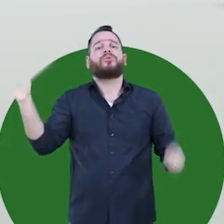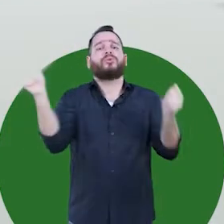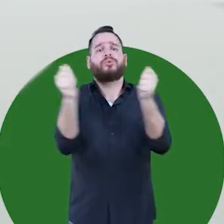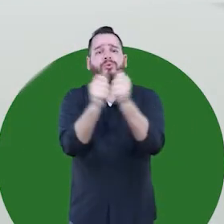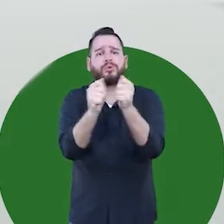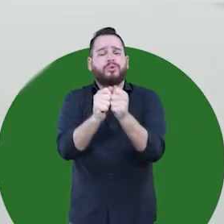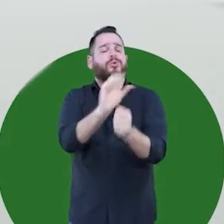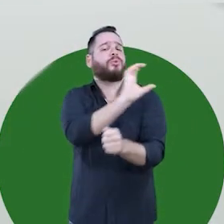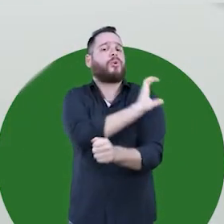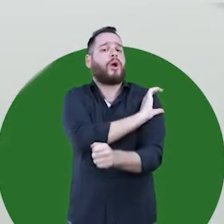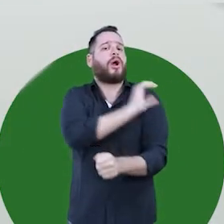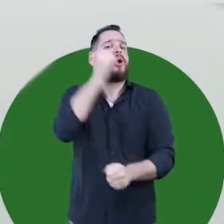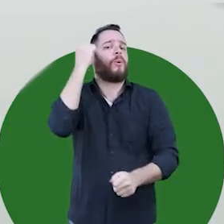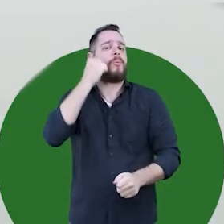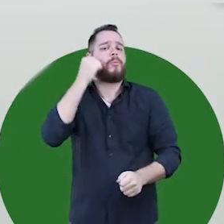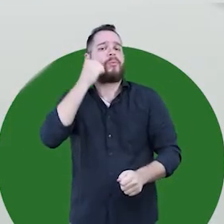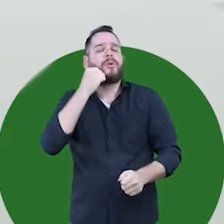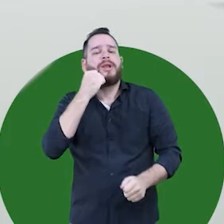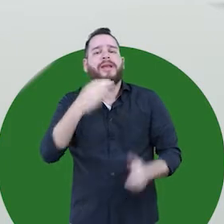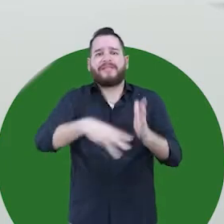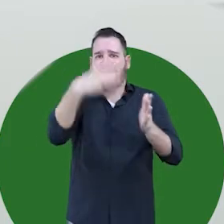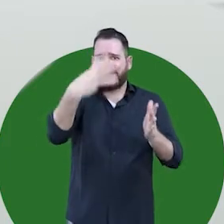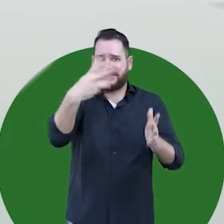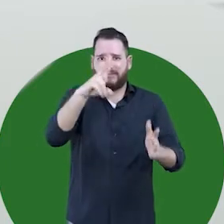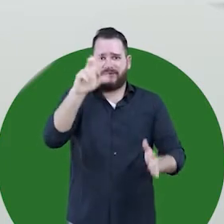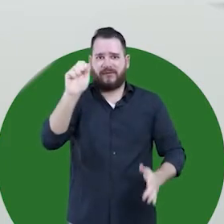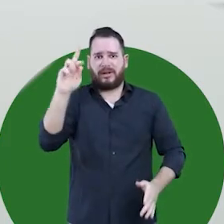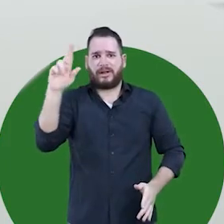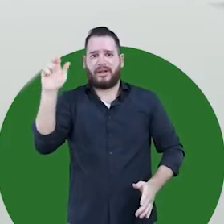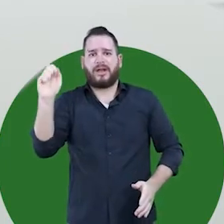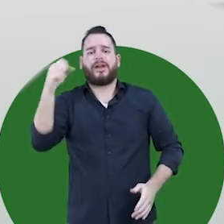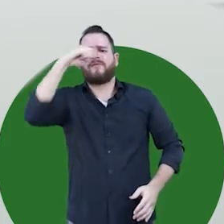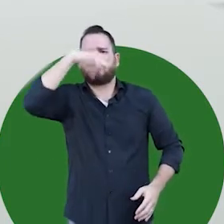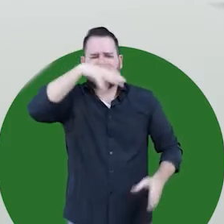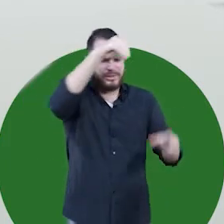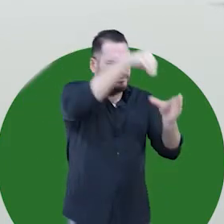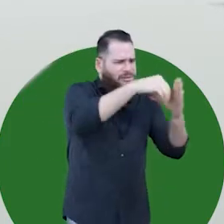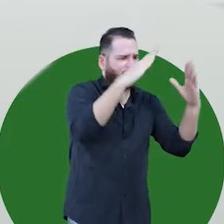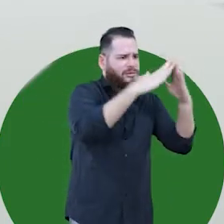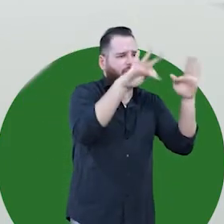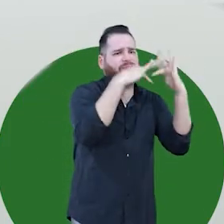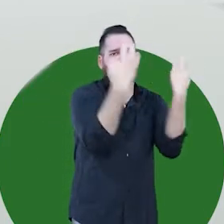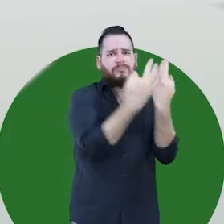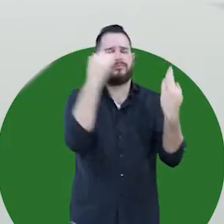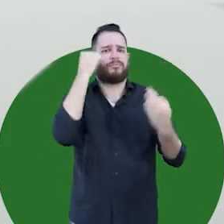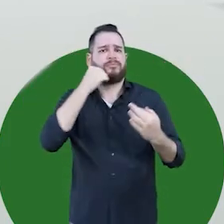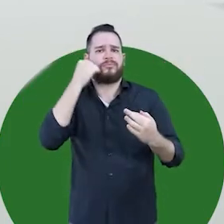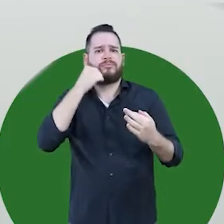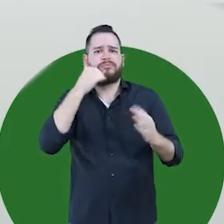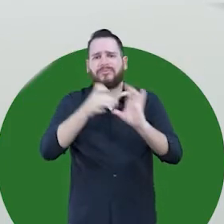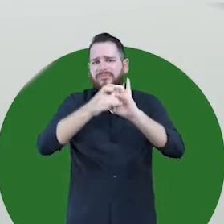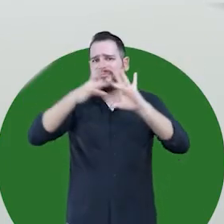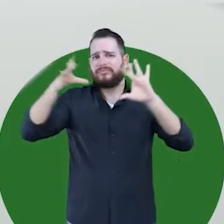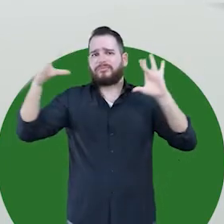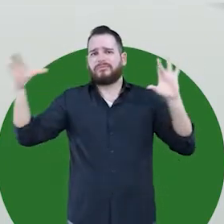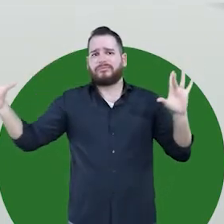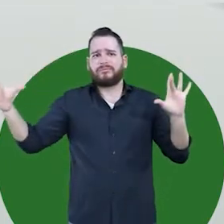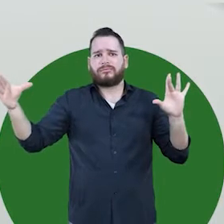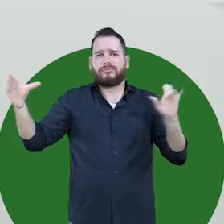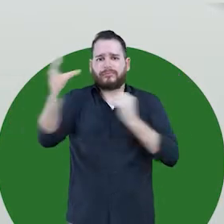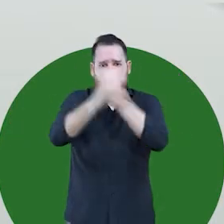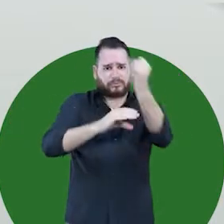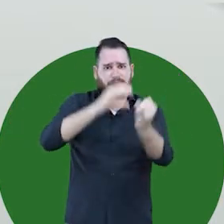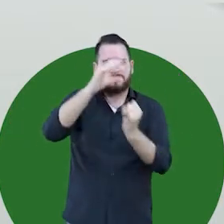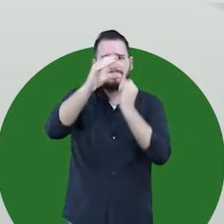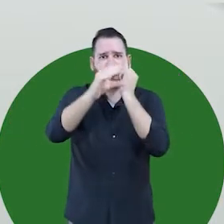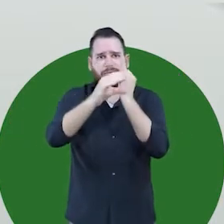junto com a Coordenadoria da Mulher e a Terceira Vara de Violência Doméstica e Familiar contra a Mulher, disponibilizaram no